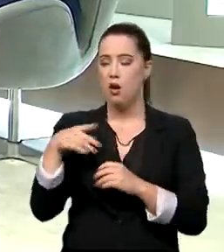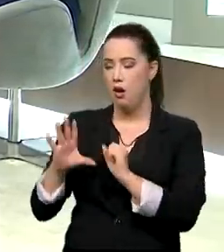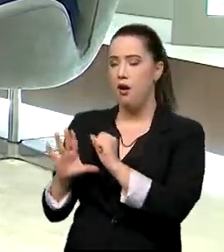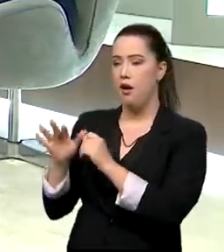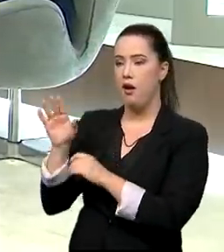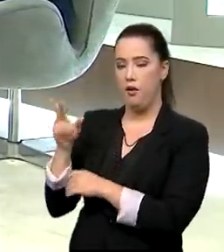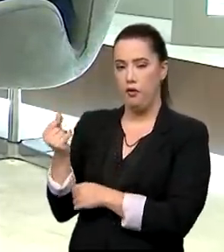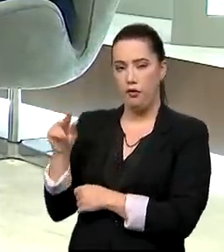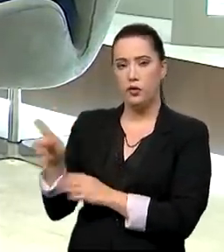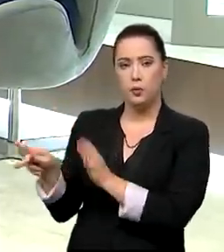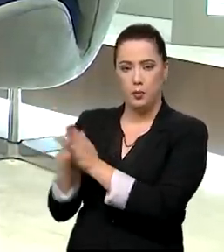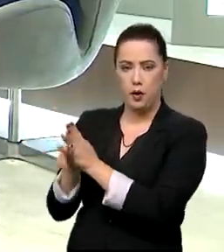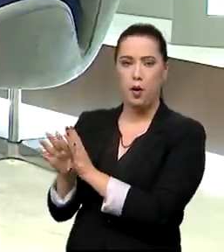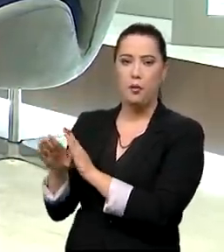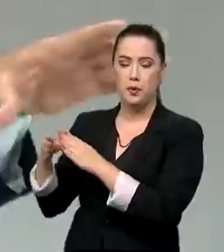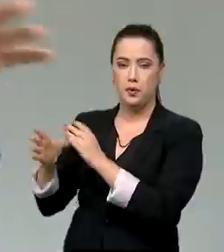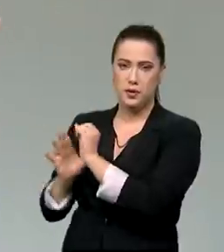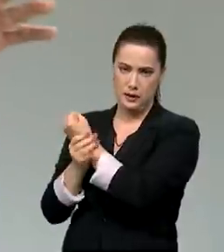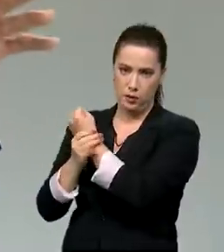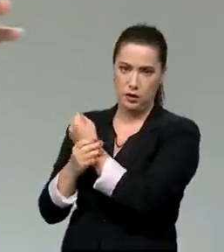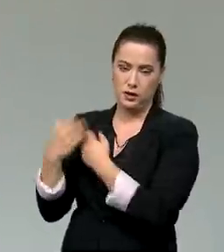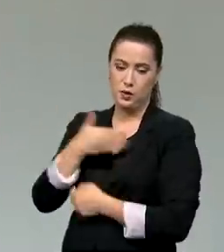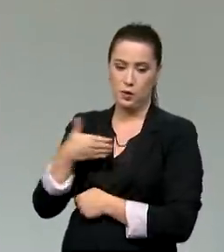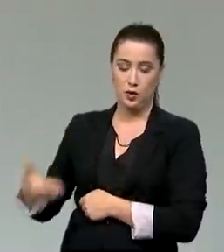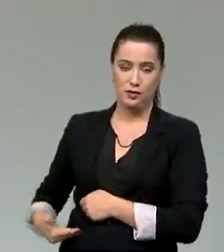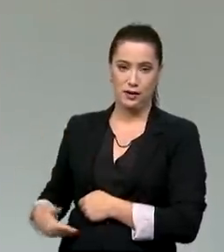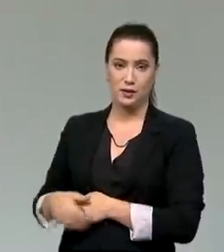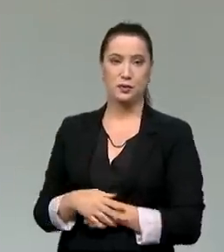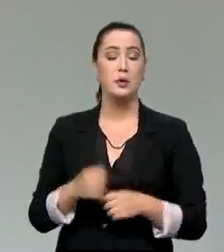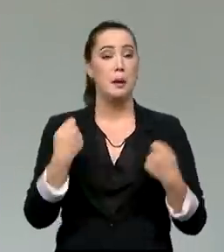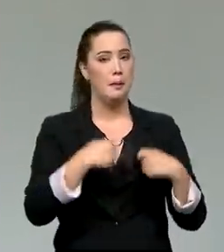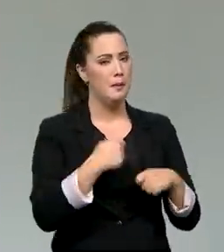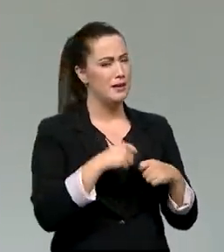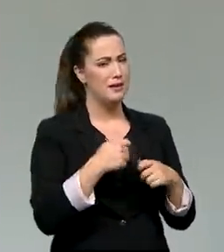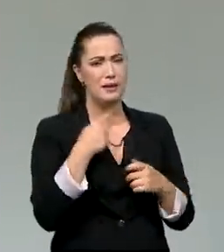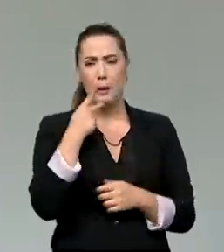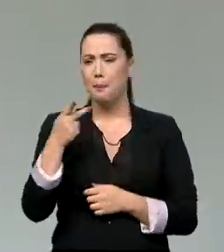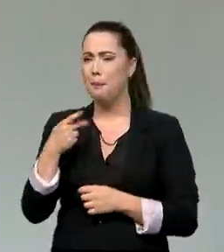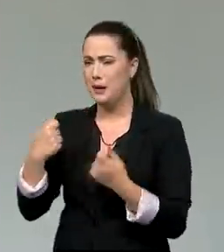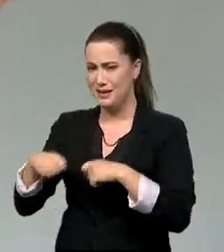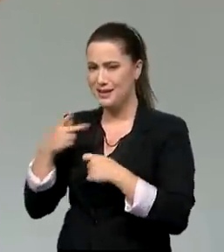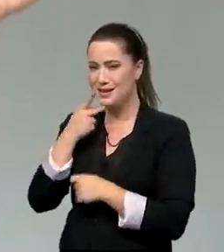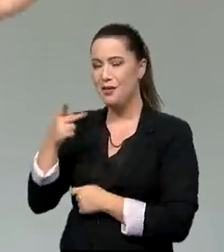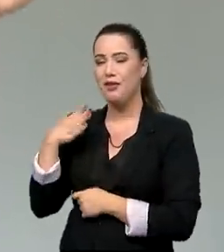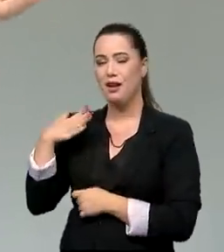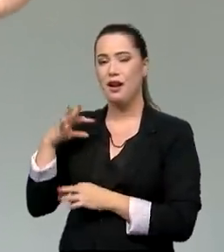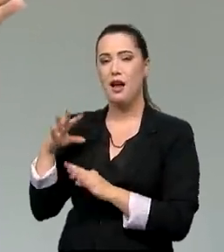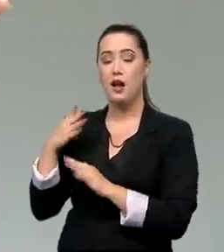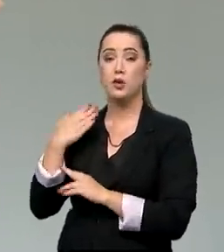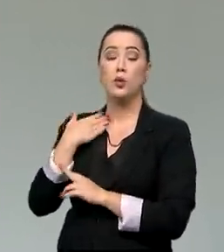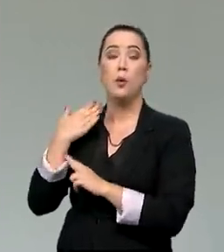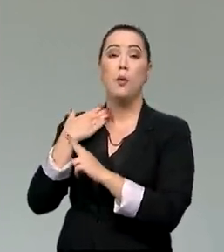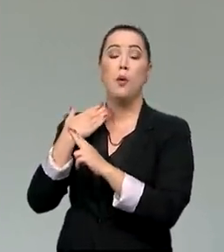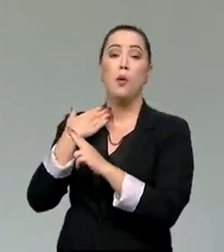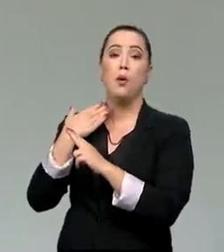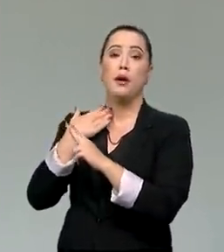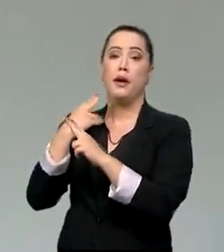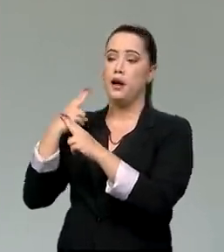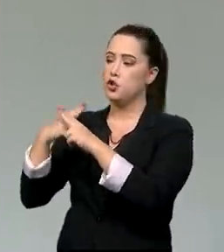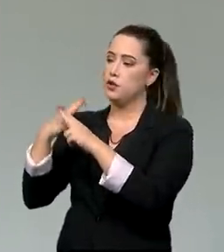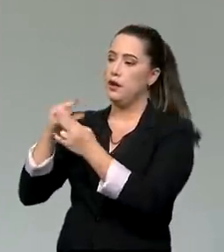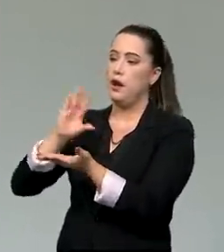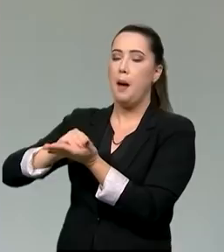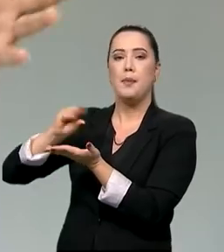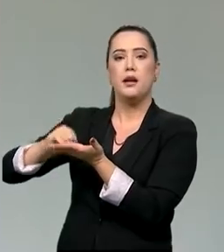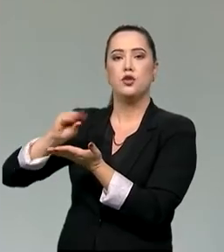E o Caixa tem, presidente? A não pode terminar aqui o programa sem falar do Caixa tem, que o senhor falou que são 109 milhões de contas digitais